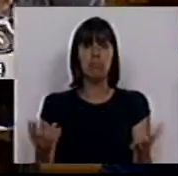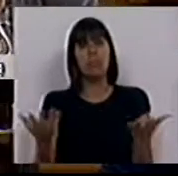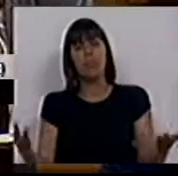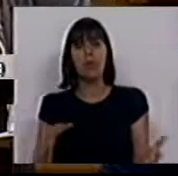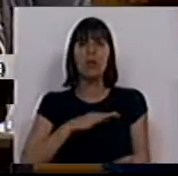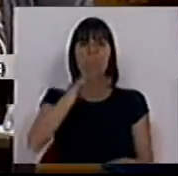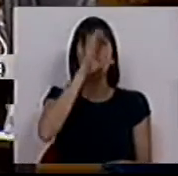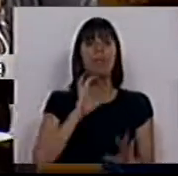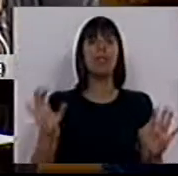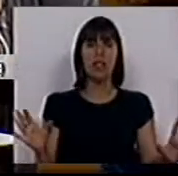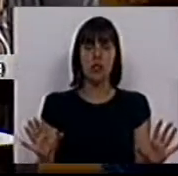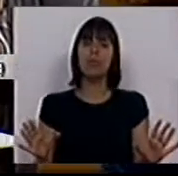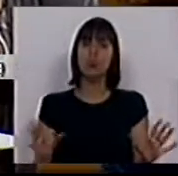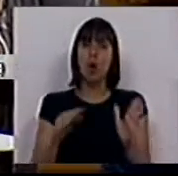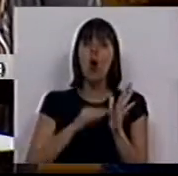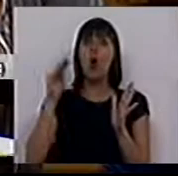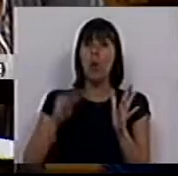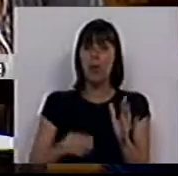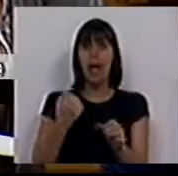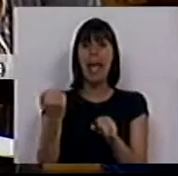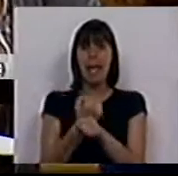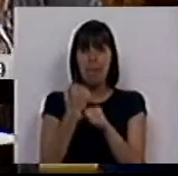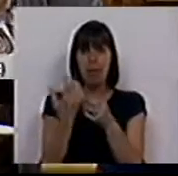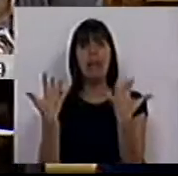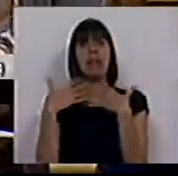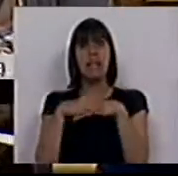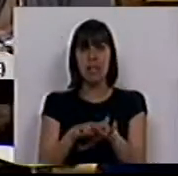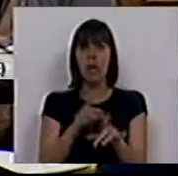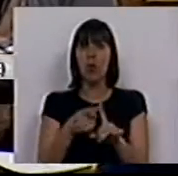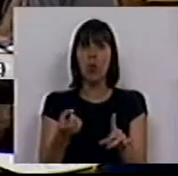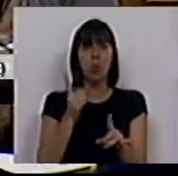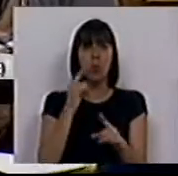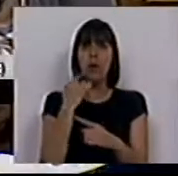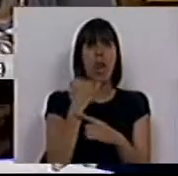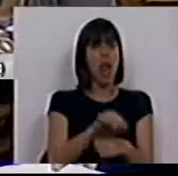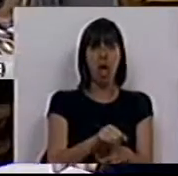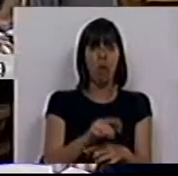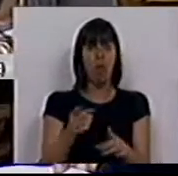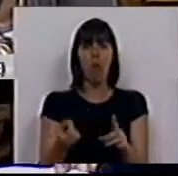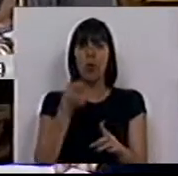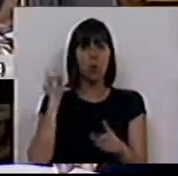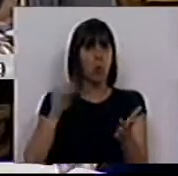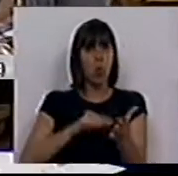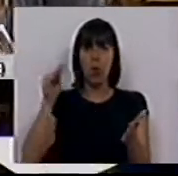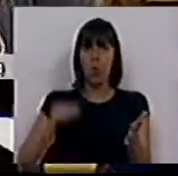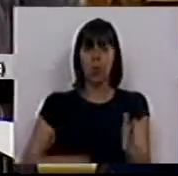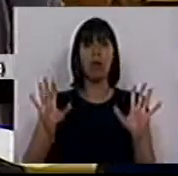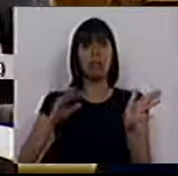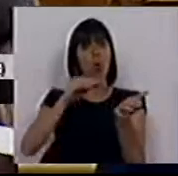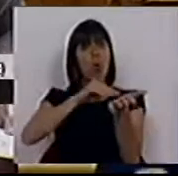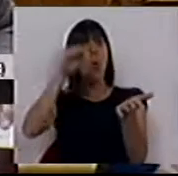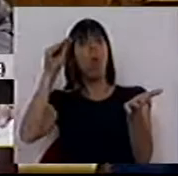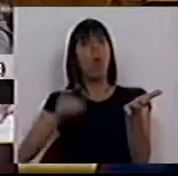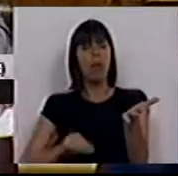E, ó Sr. Ministro, contratos de emprego e inserção não são não, porque não são contratos, porque um